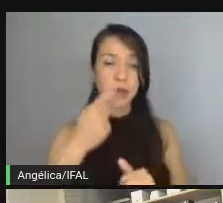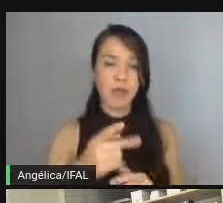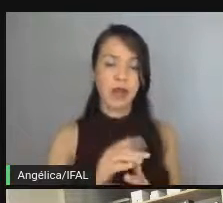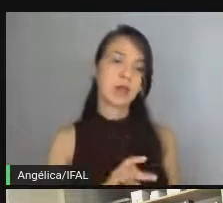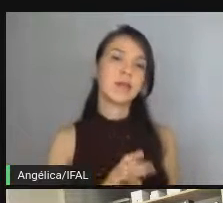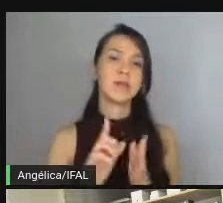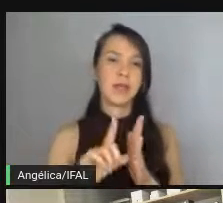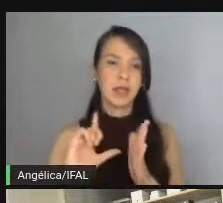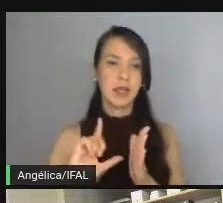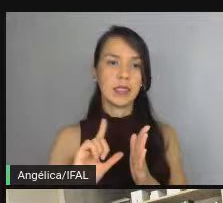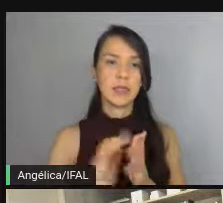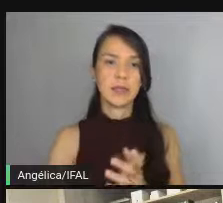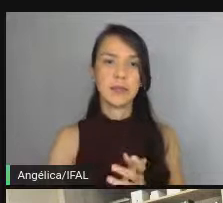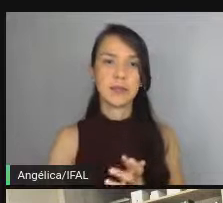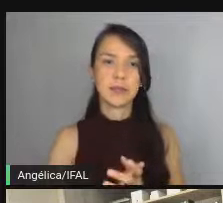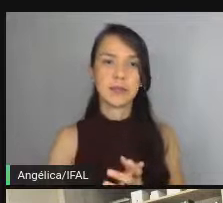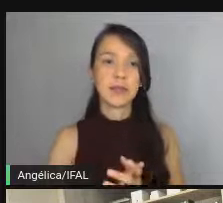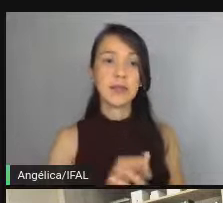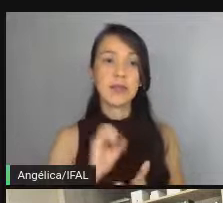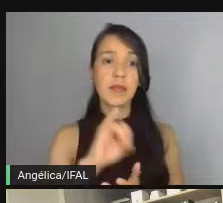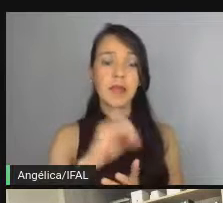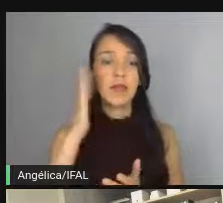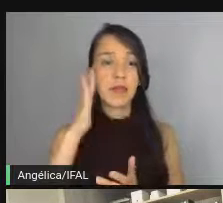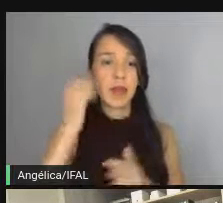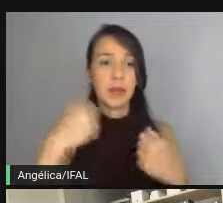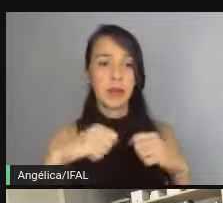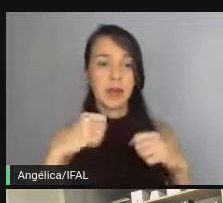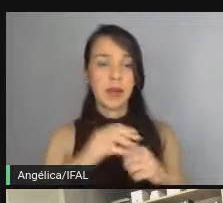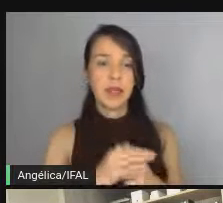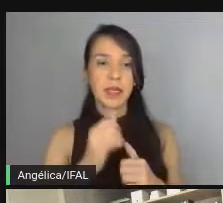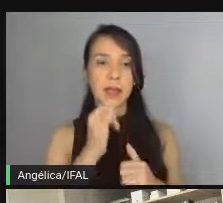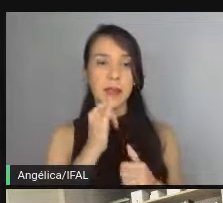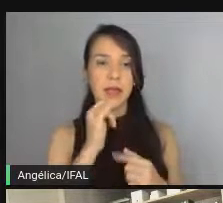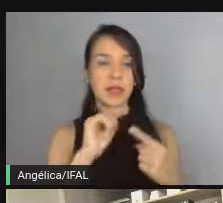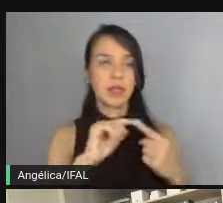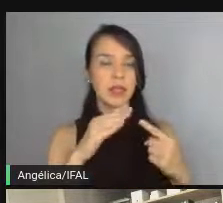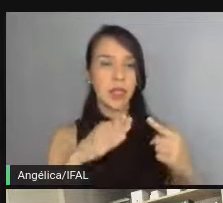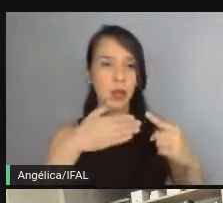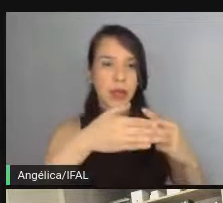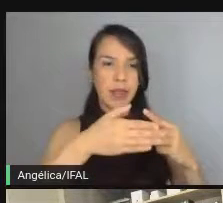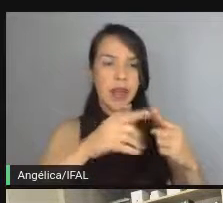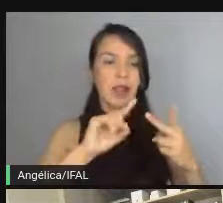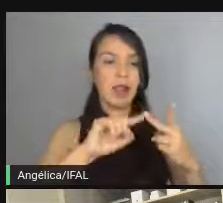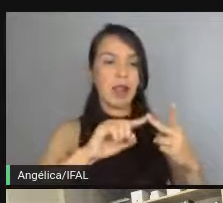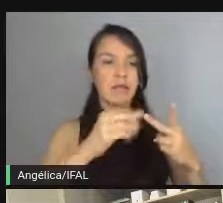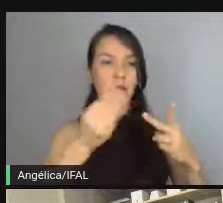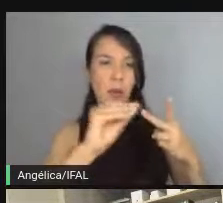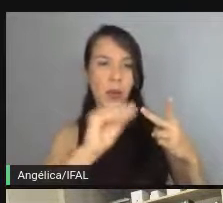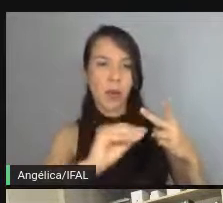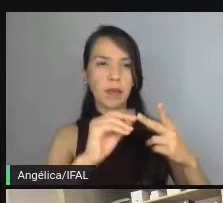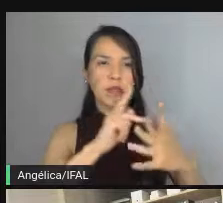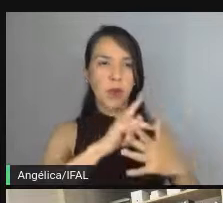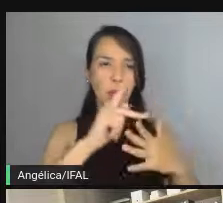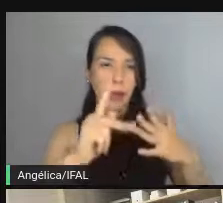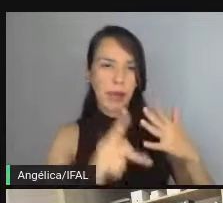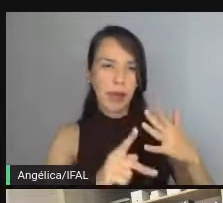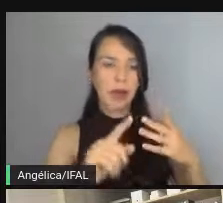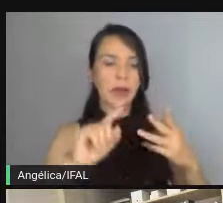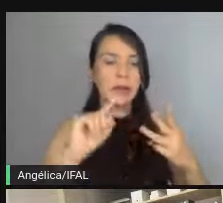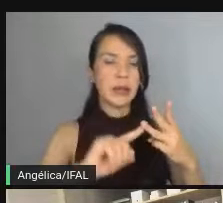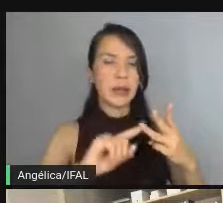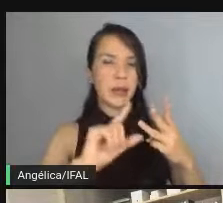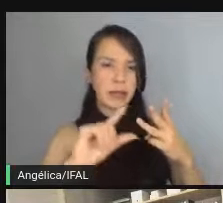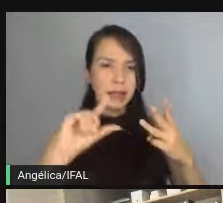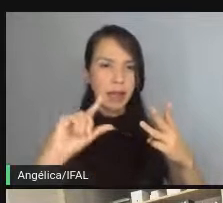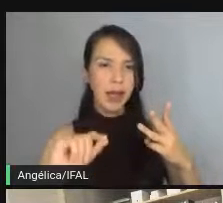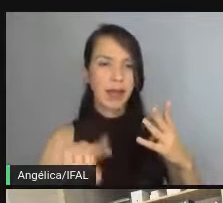antes, do tipo, se você sabe que precisa ter o ponto de entrada, passar os parâmetros para criar uma pessoa e o ponto de saída